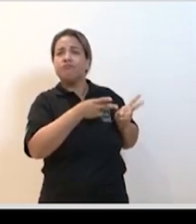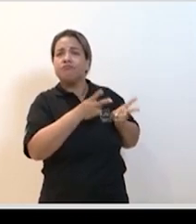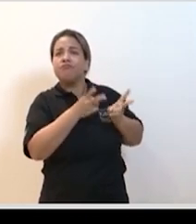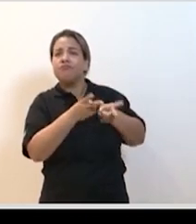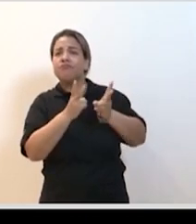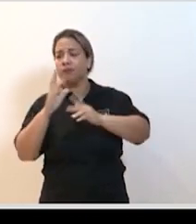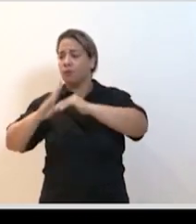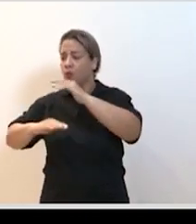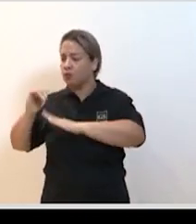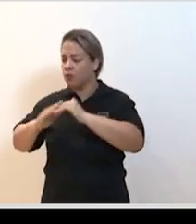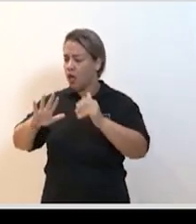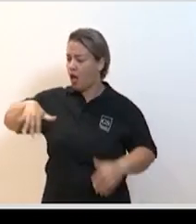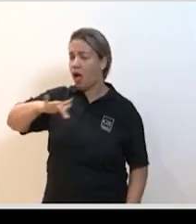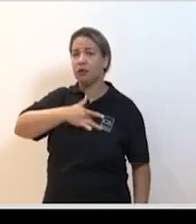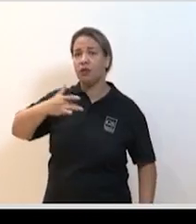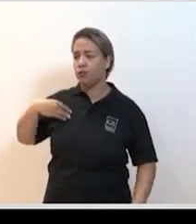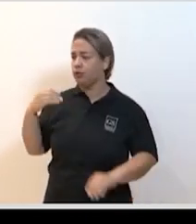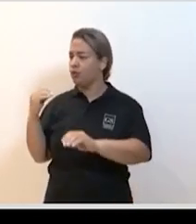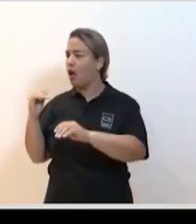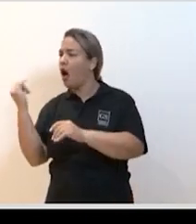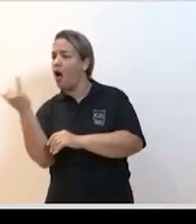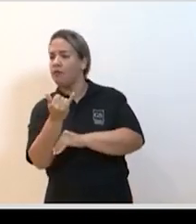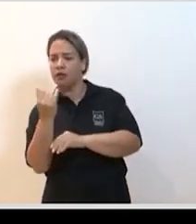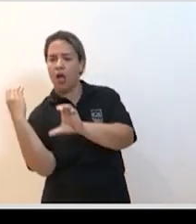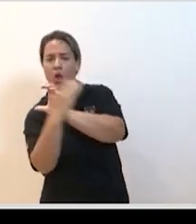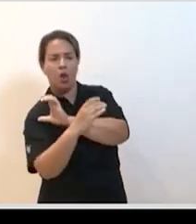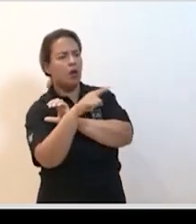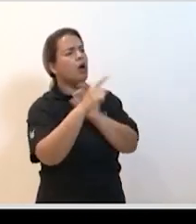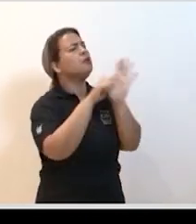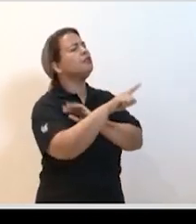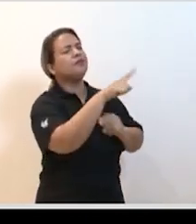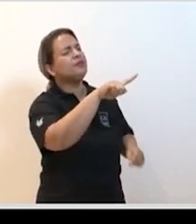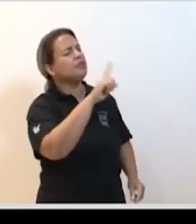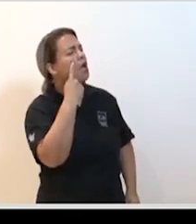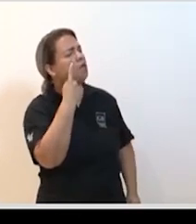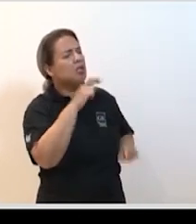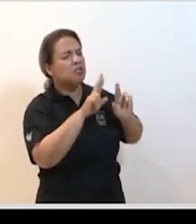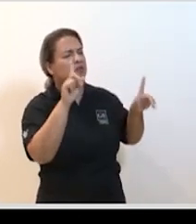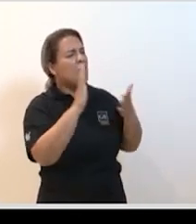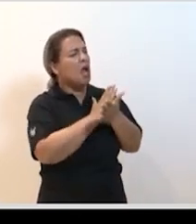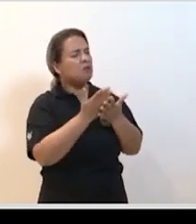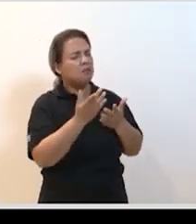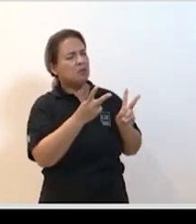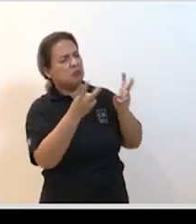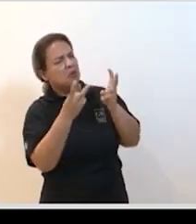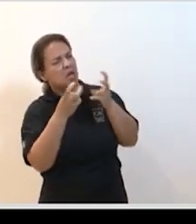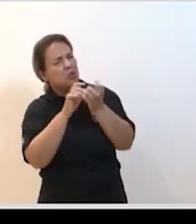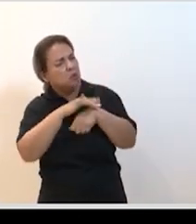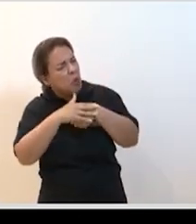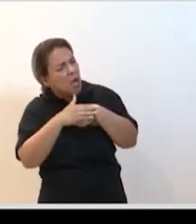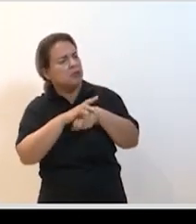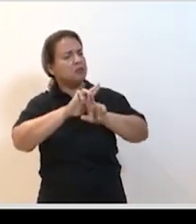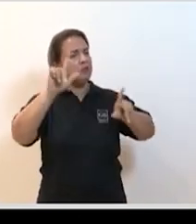profissionais de saúde que se comunicam entre si e começam a falar gente, vocês estão vendo alguma coisa de diferente? Eu estou vendo alguns casos diferentes hoje. Um